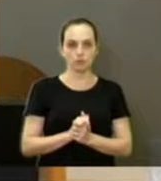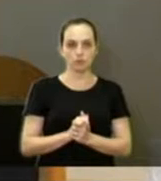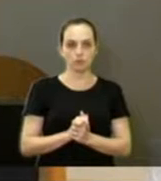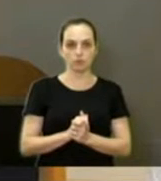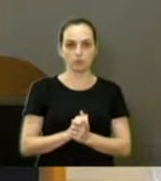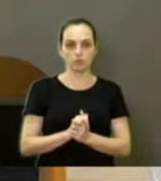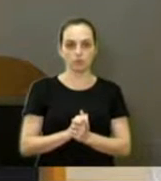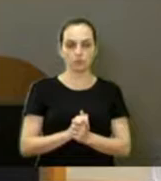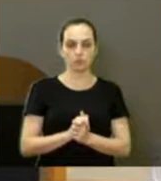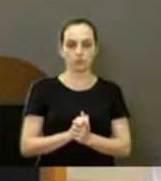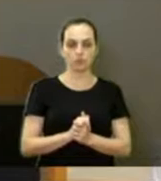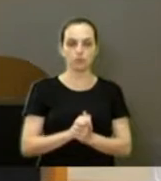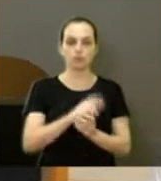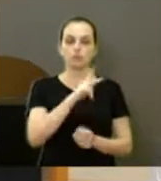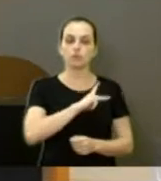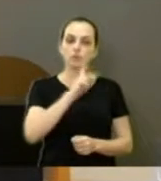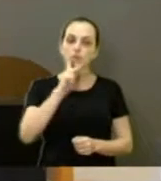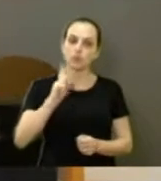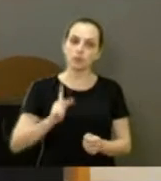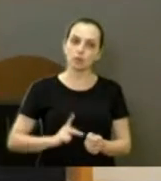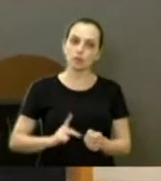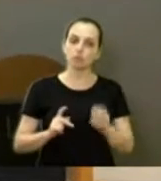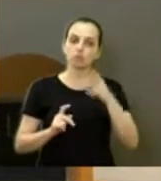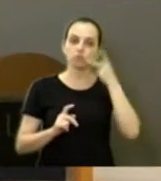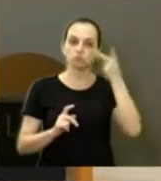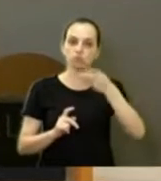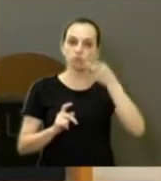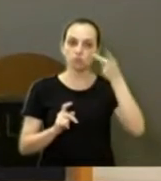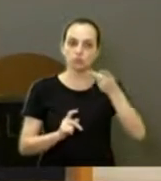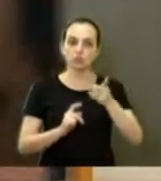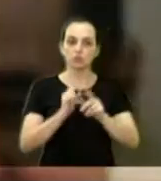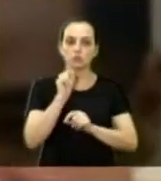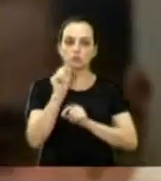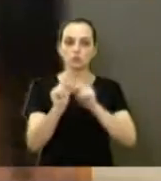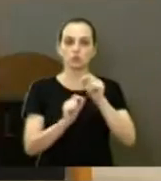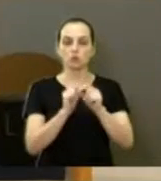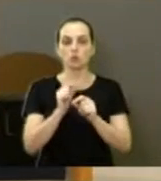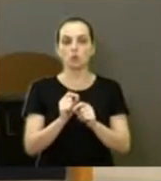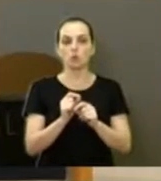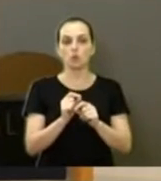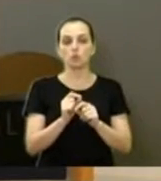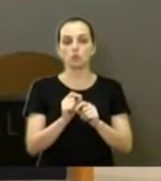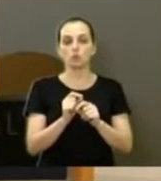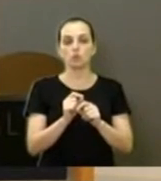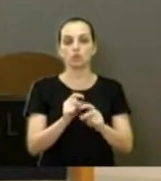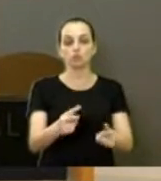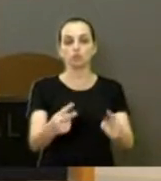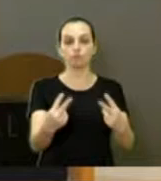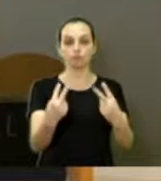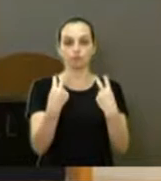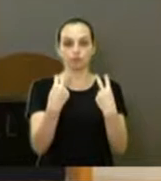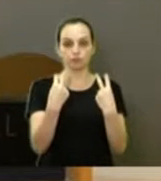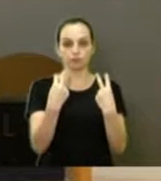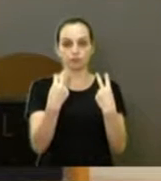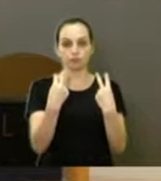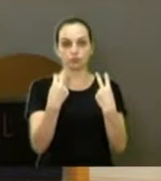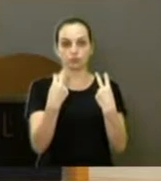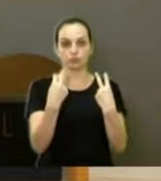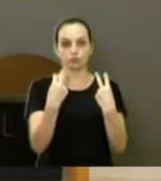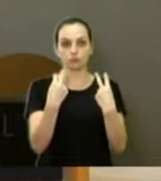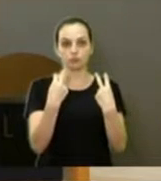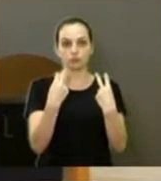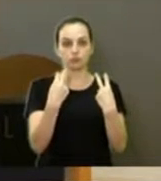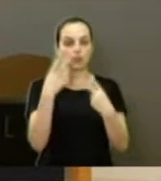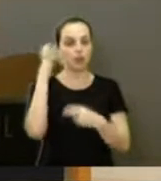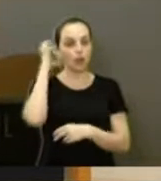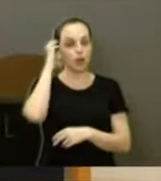Senhor Presidente, seus vereadores, quem está assistindo pela Uniara,